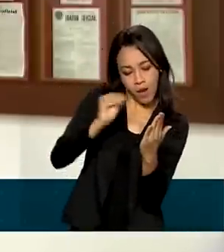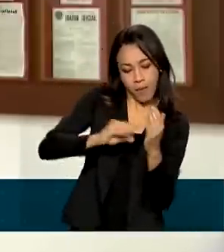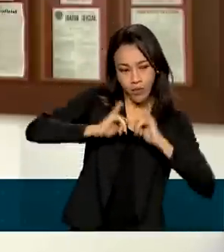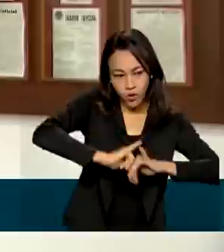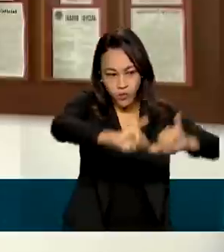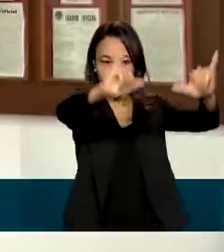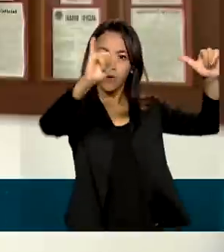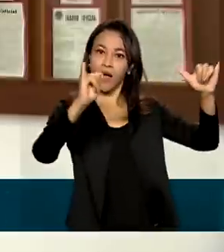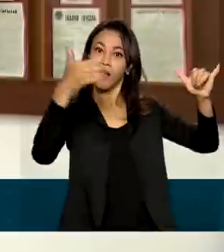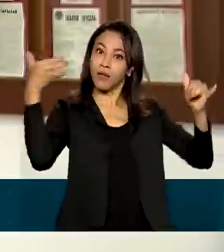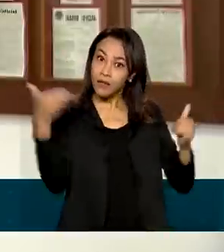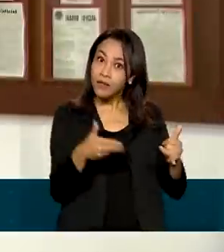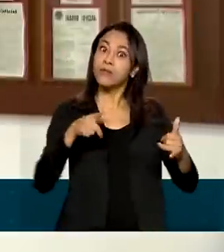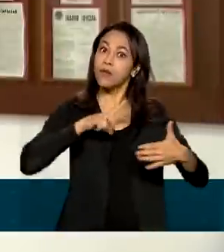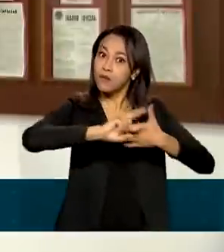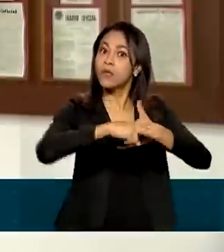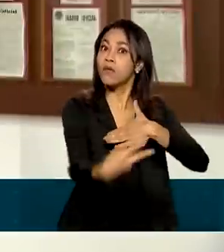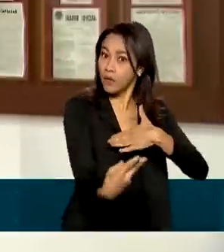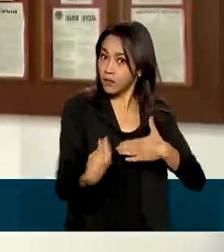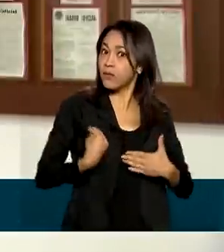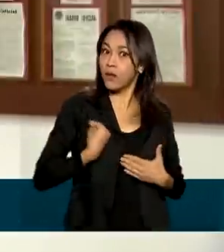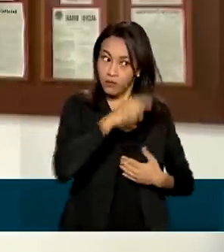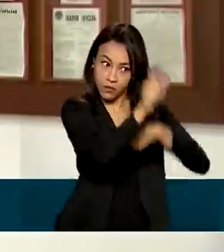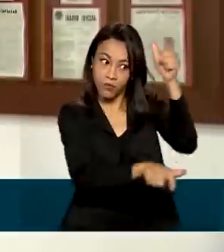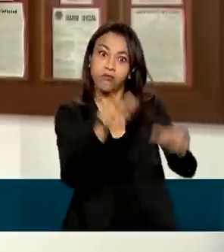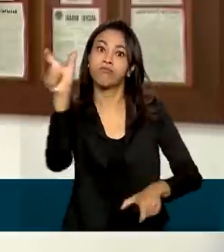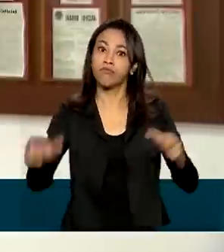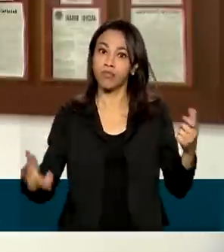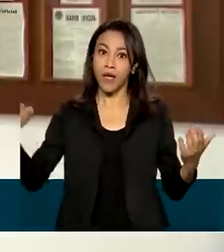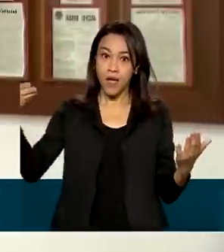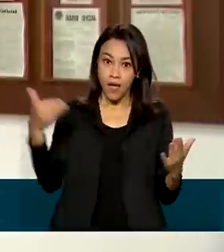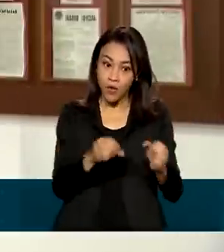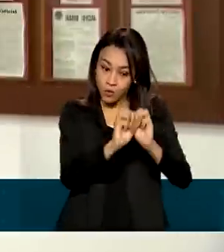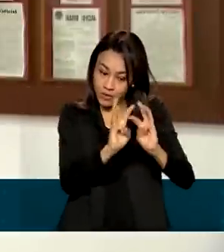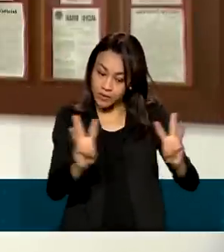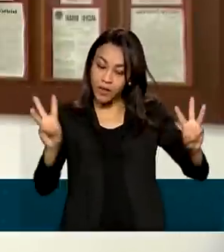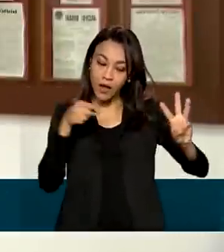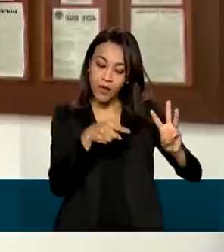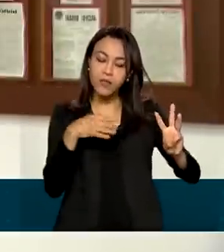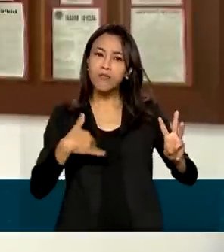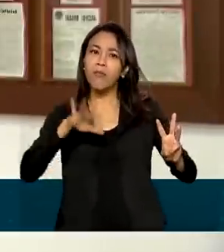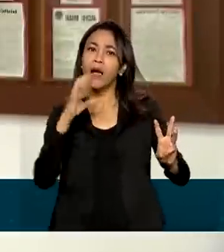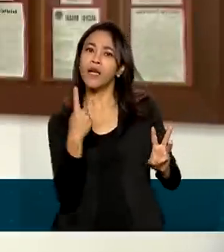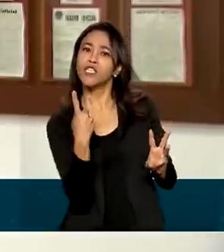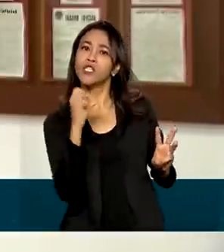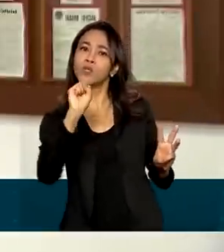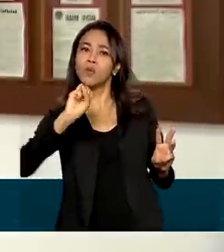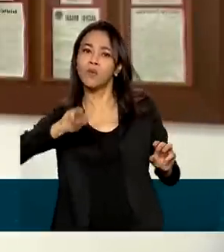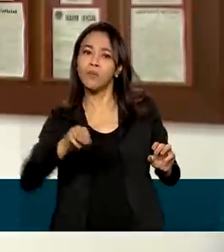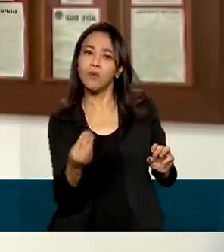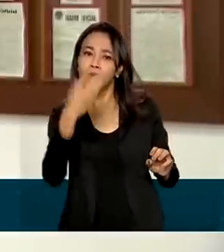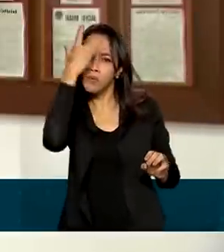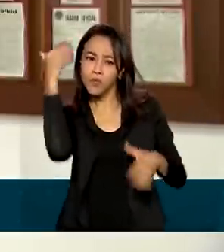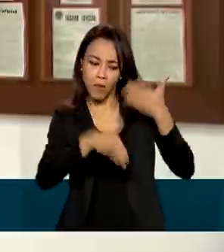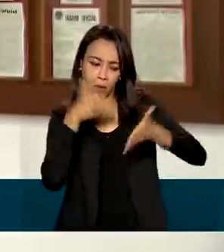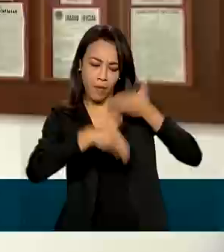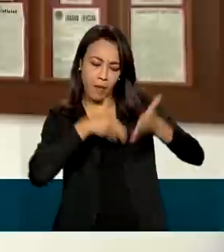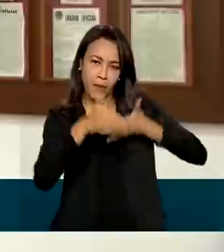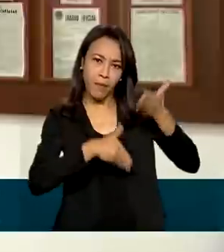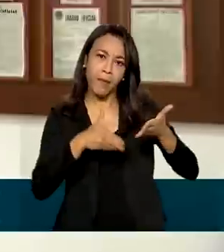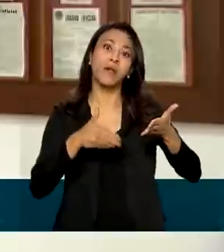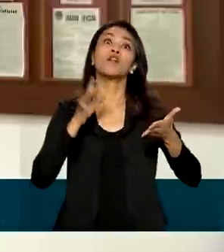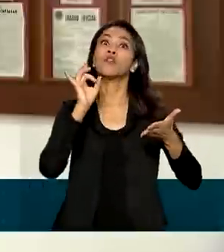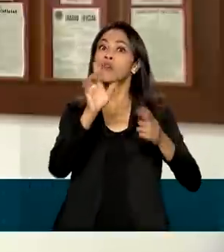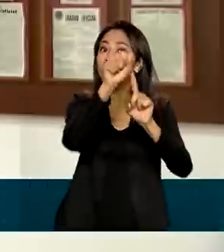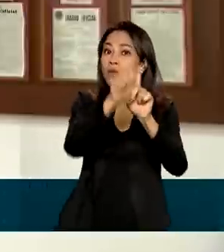cidadão. Para se ter uma ideia, o site da casa tem mais de 18 milhões de acessos por ano. Só